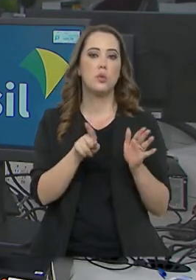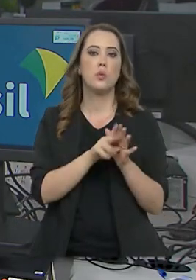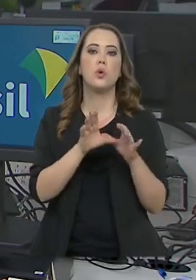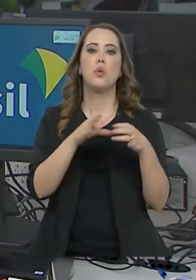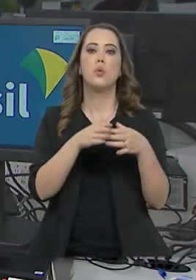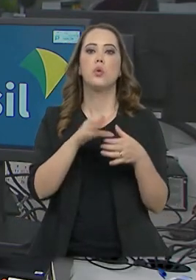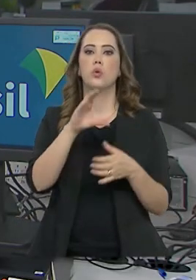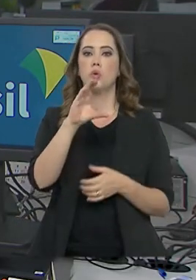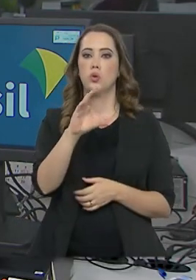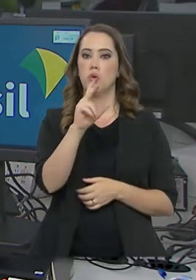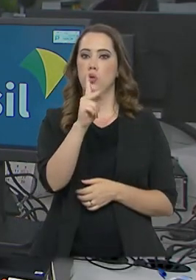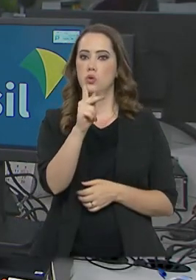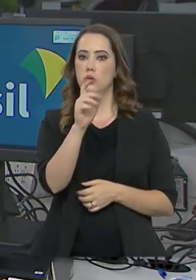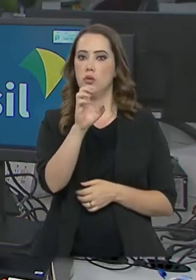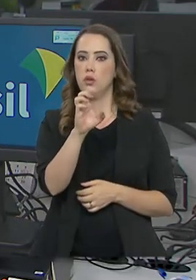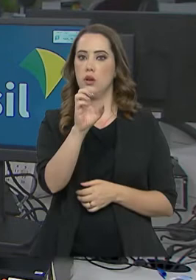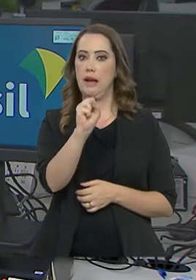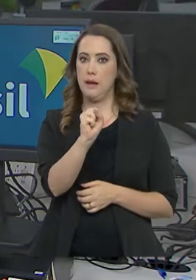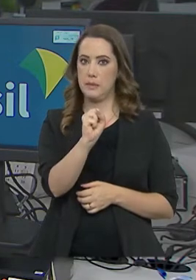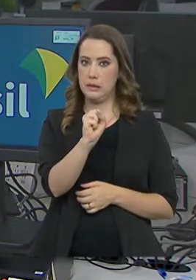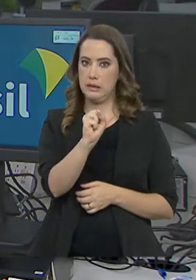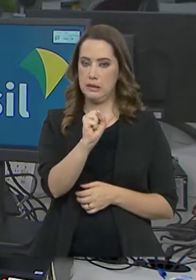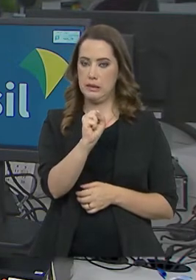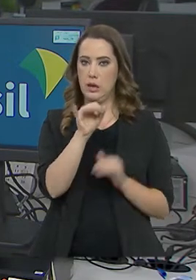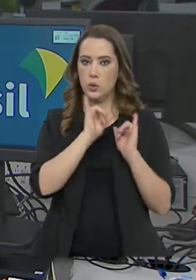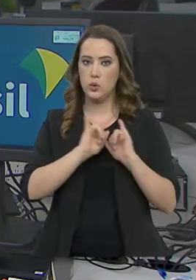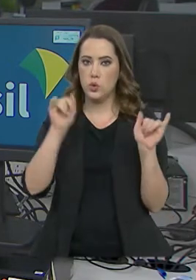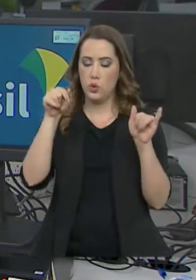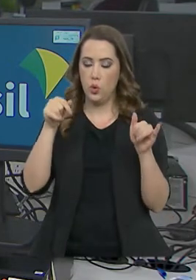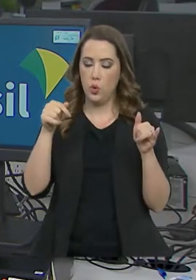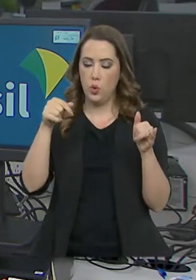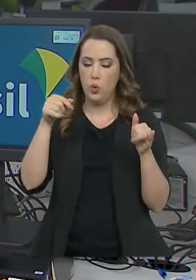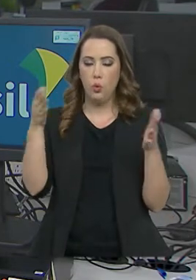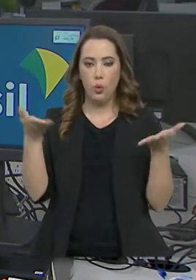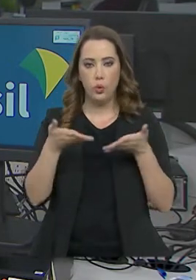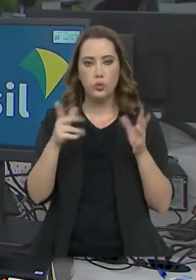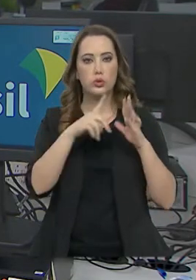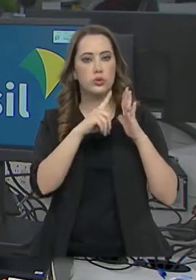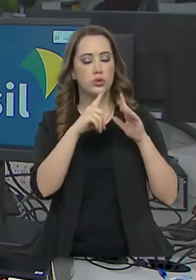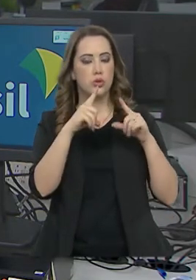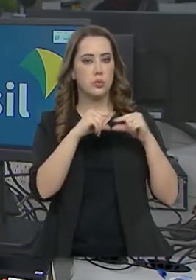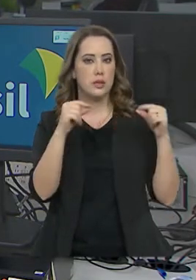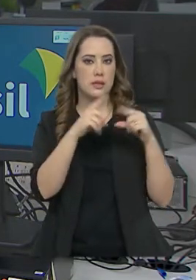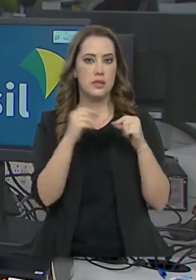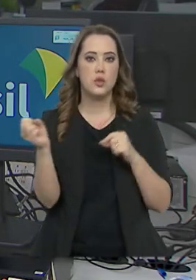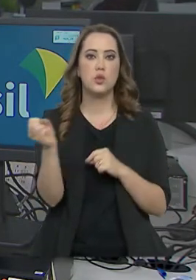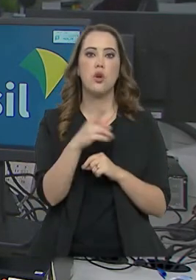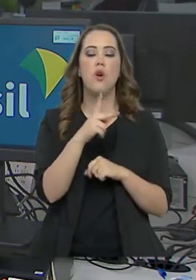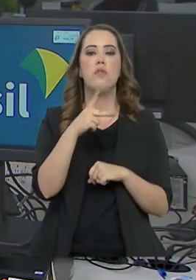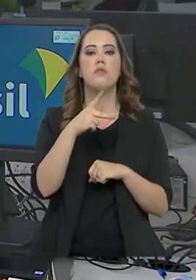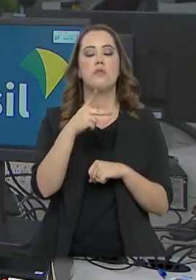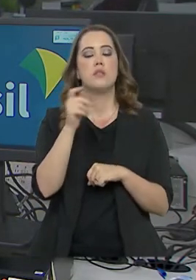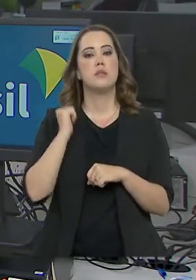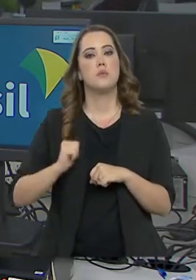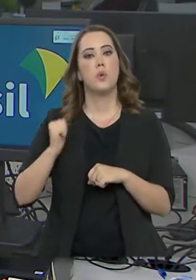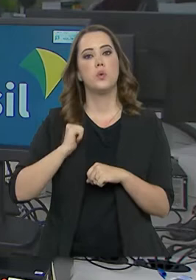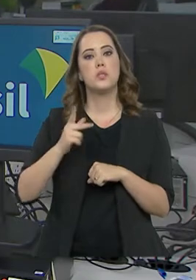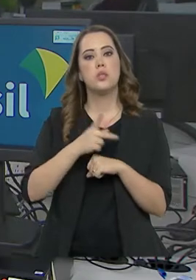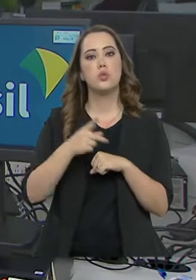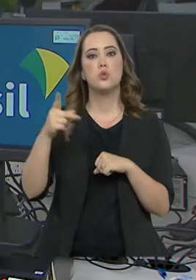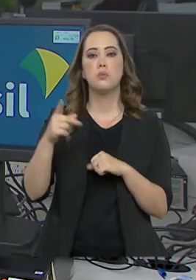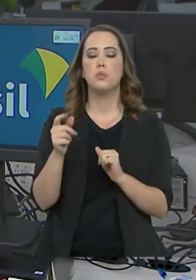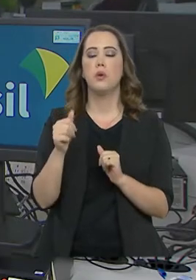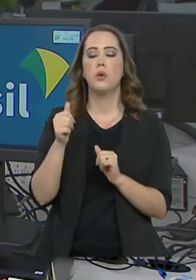Pessoal de Nível Superior, CAPES, anunciou hoje, aqui em Brasília, a abertura de novas bolsas de pós-graduação em